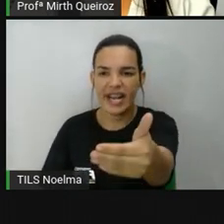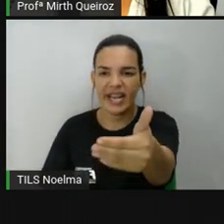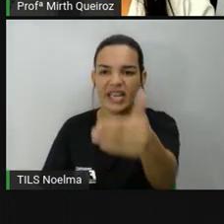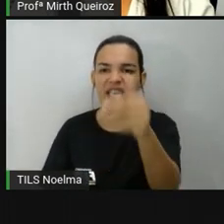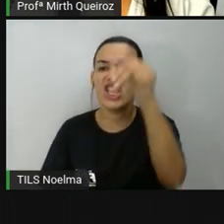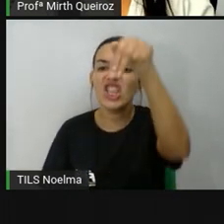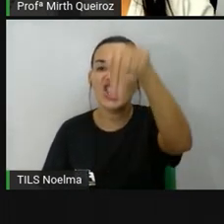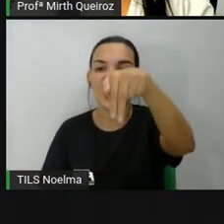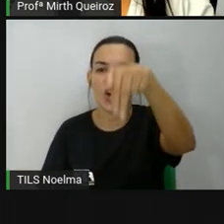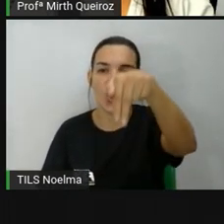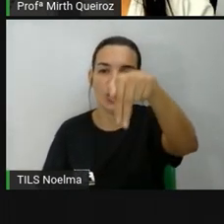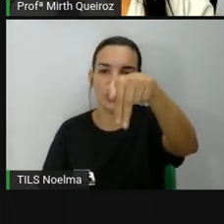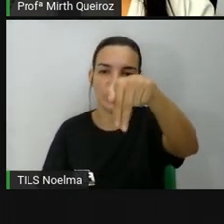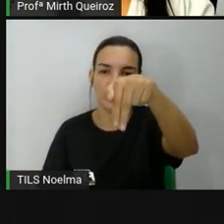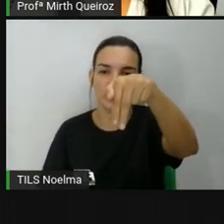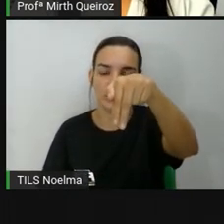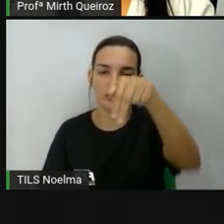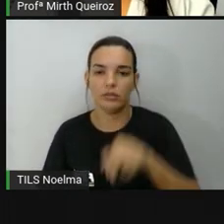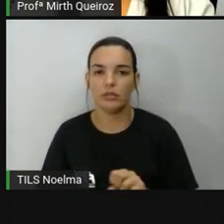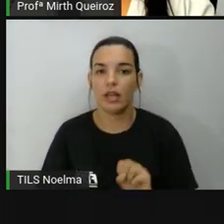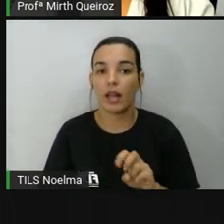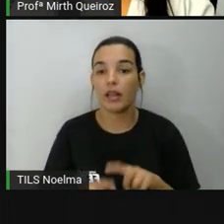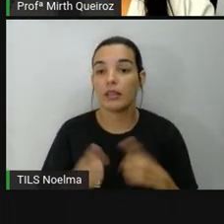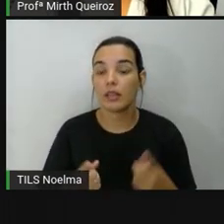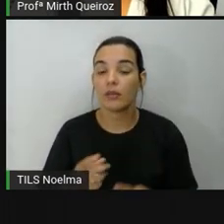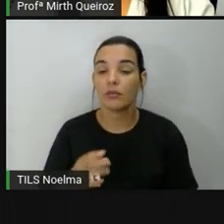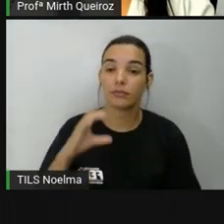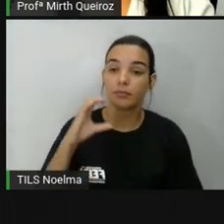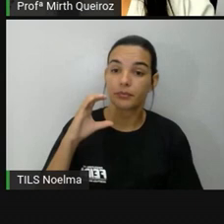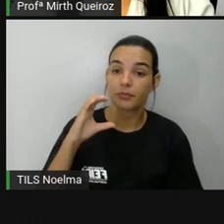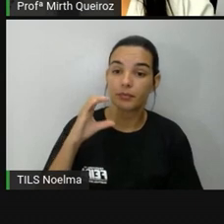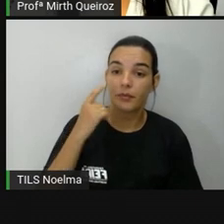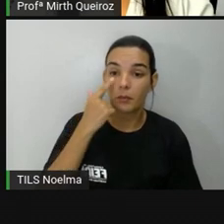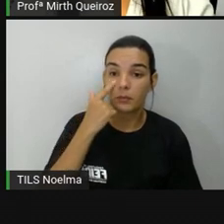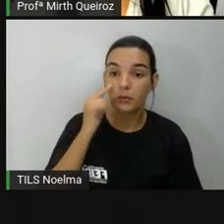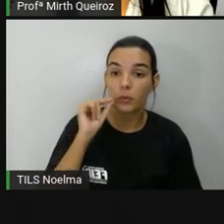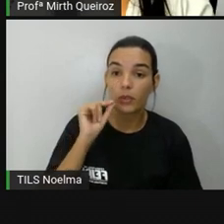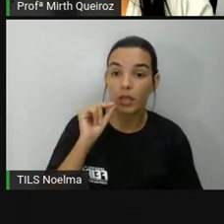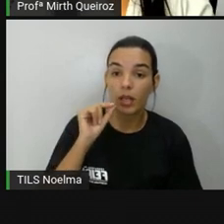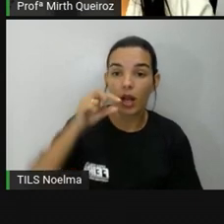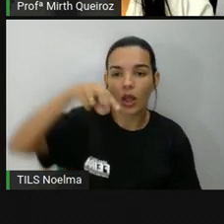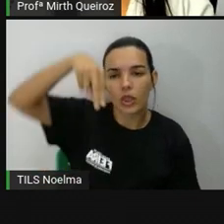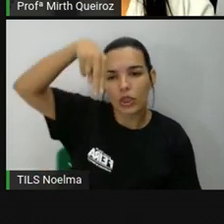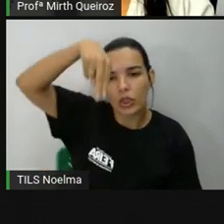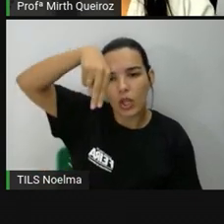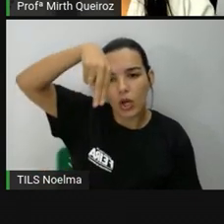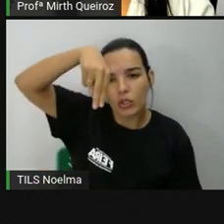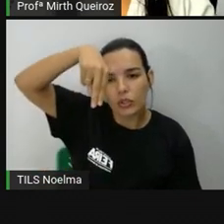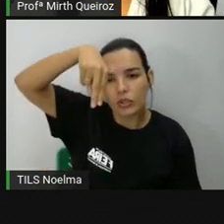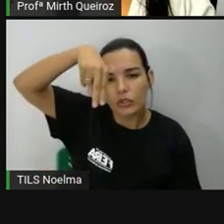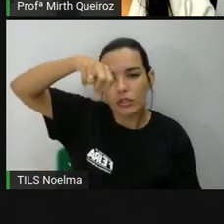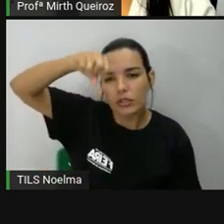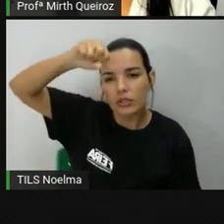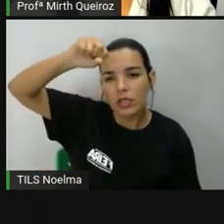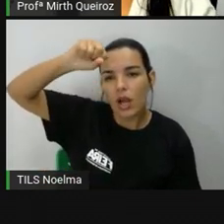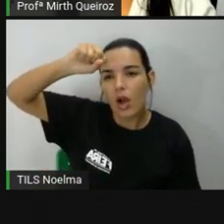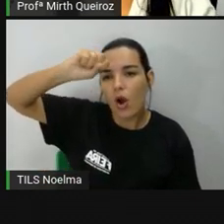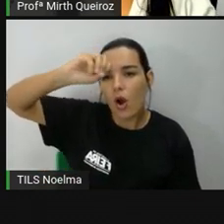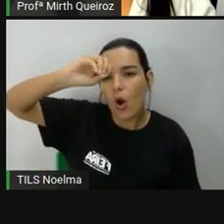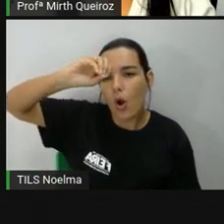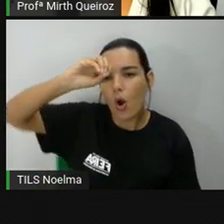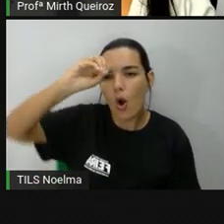Norte, né? Norte. E aqui, a letra C está entre o norte e o